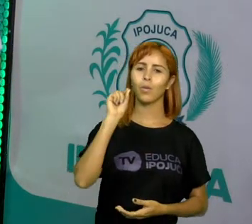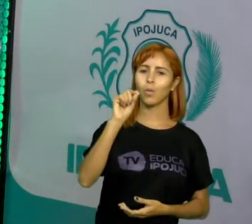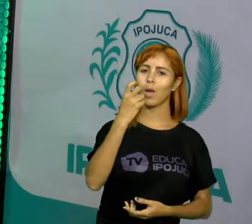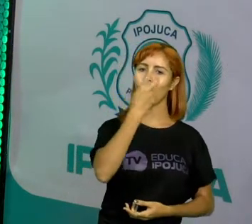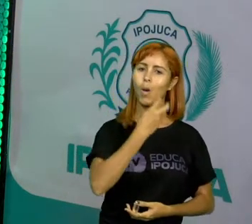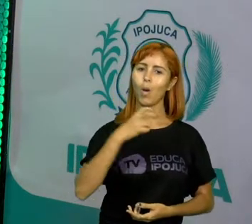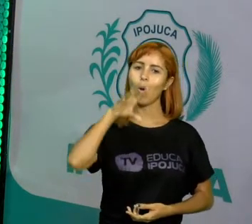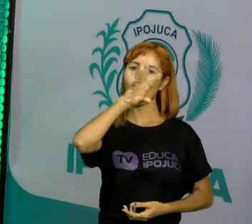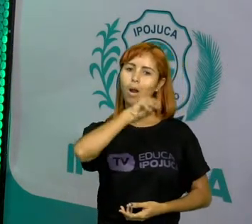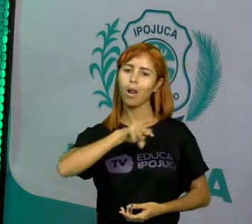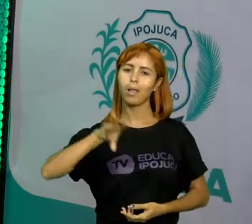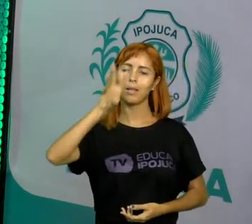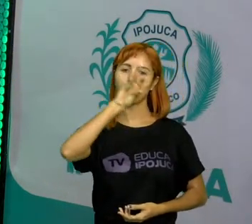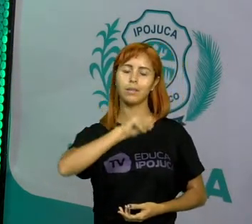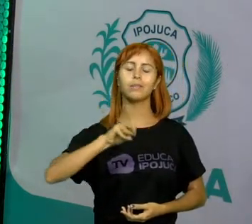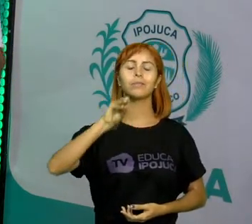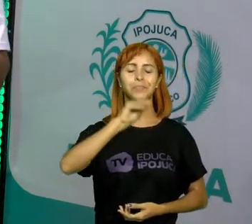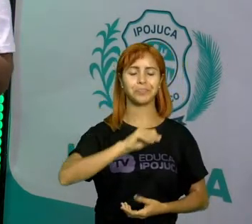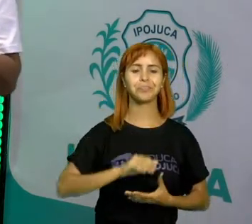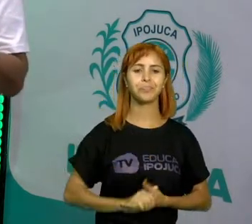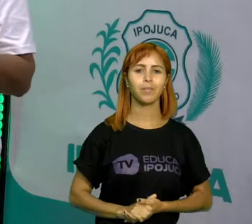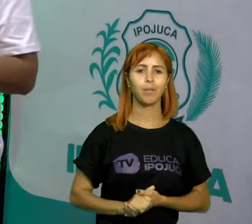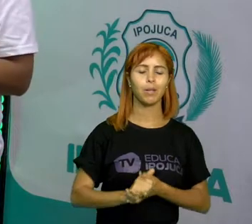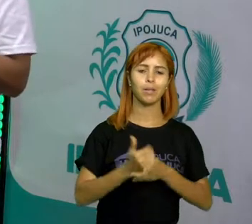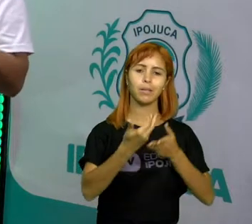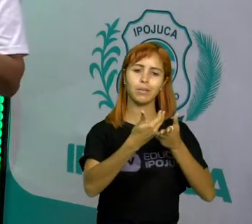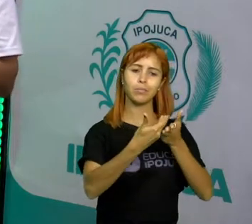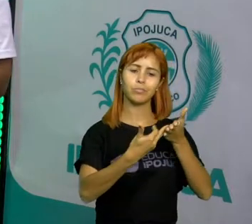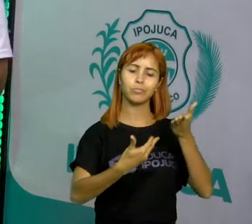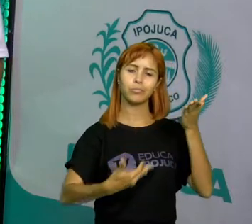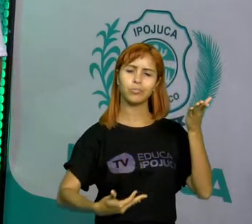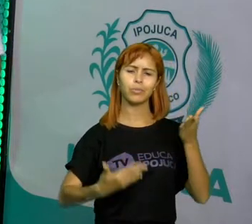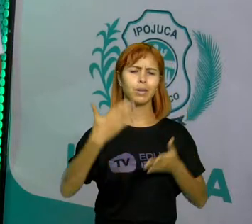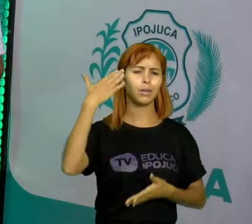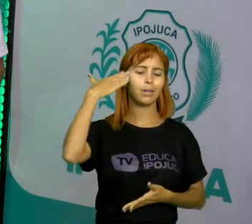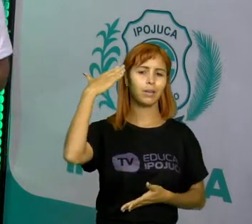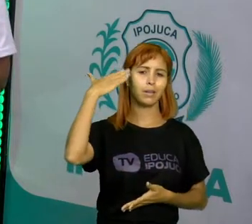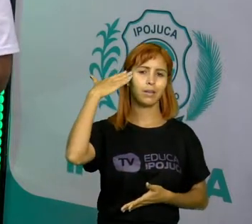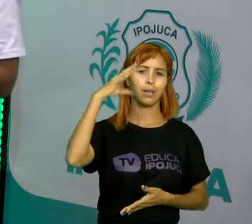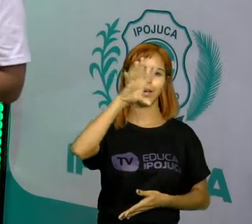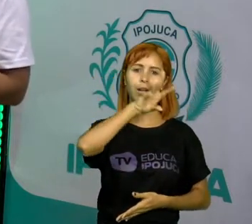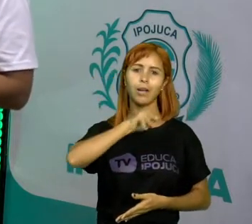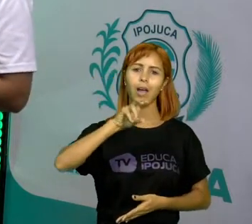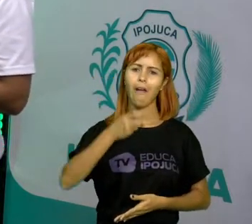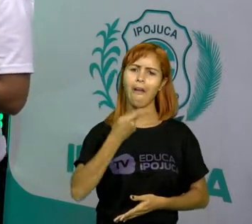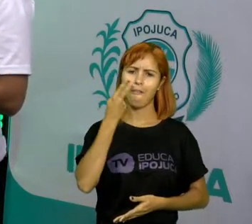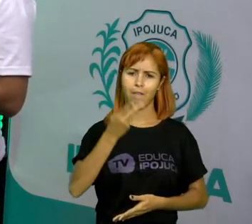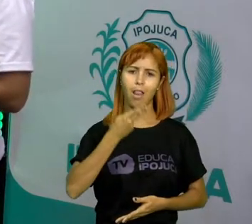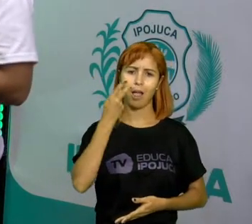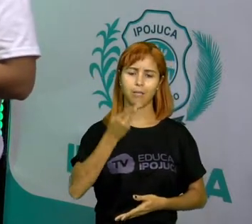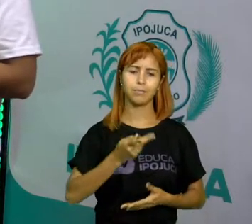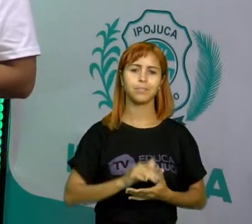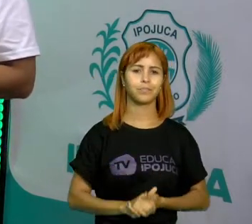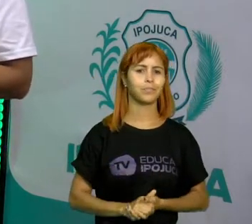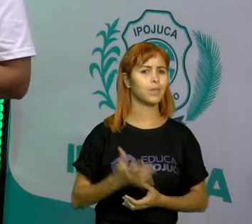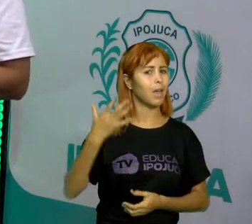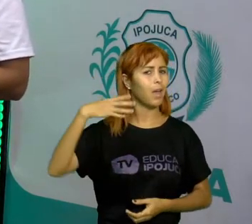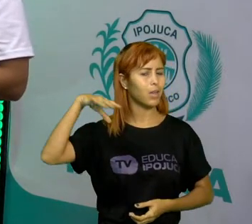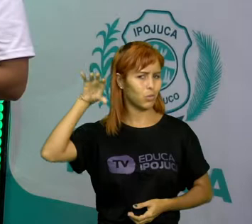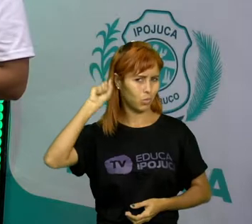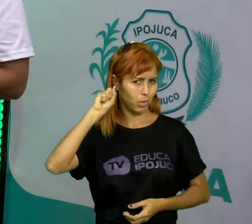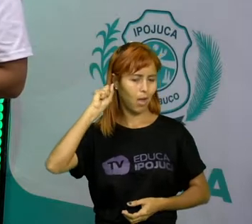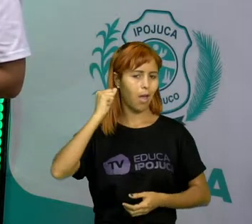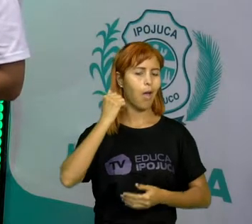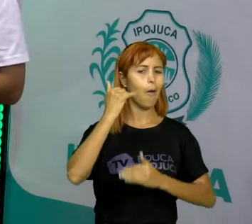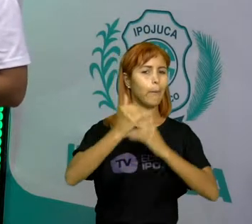oralidade? E aí é bastante abrangente entender o que é oralidade. A oralidade é falar? É escutar?